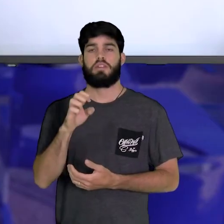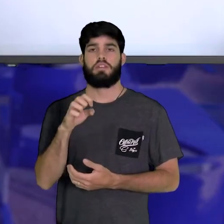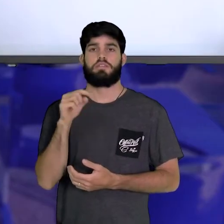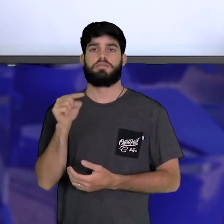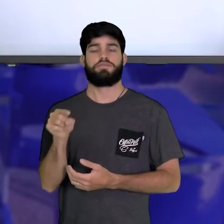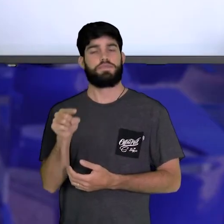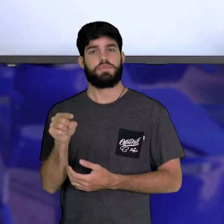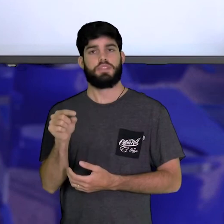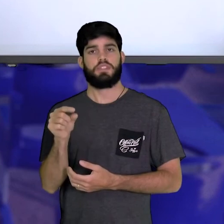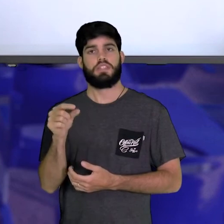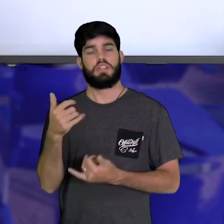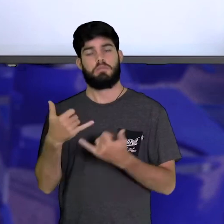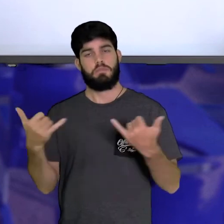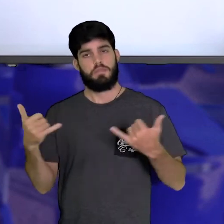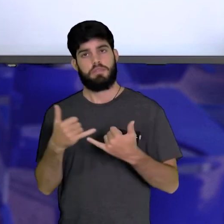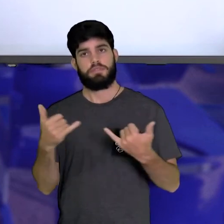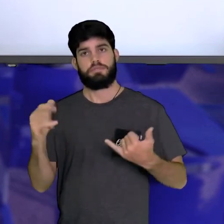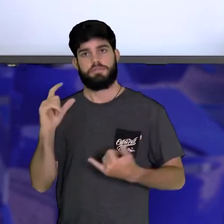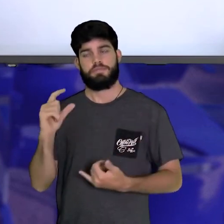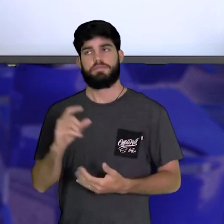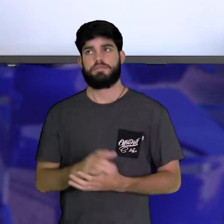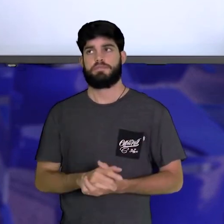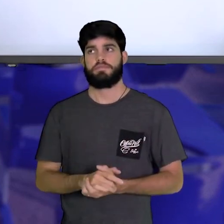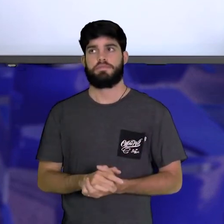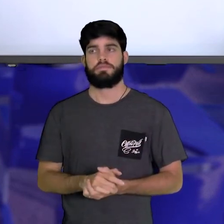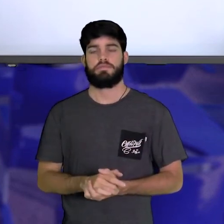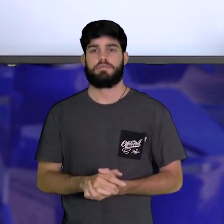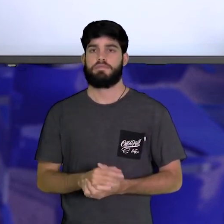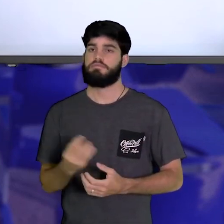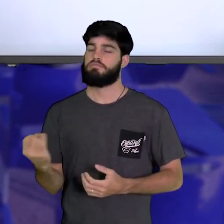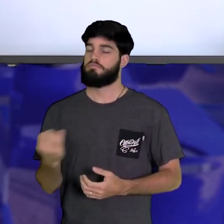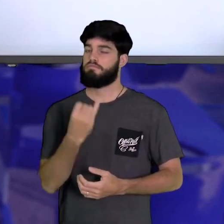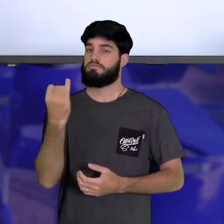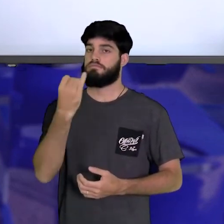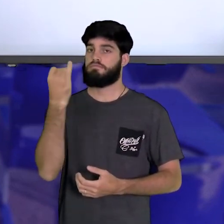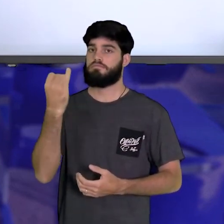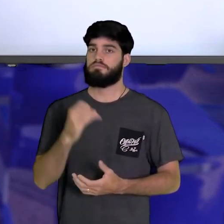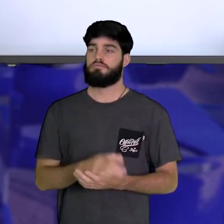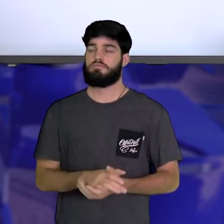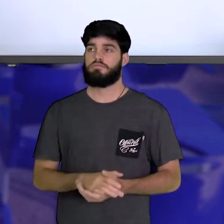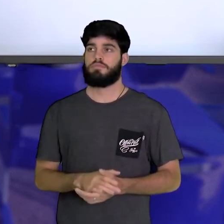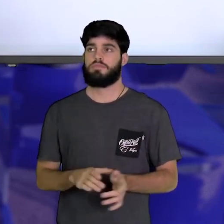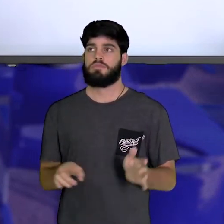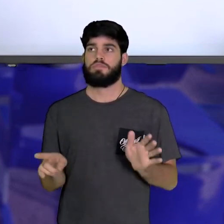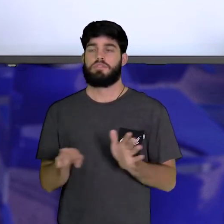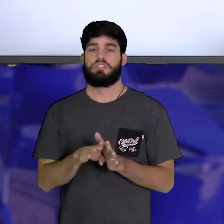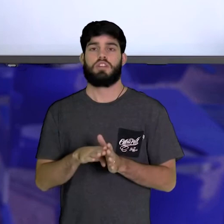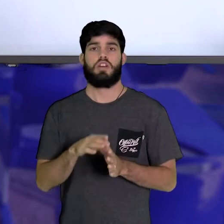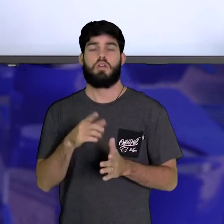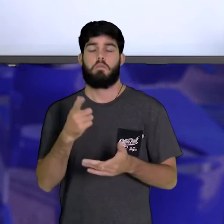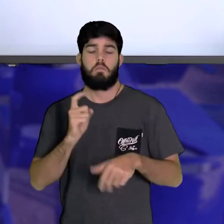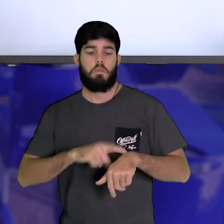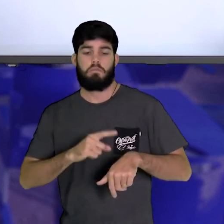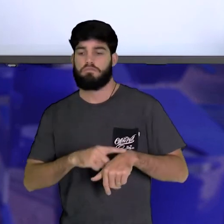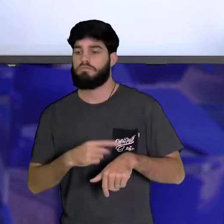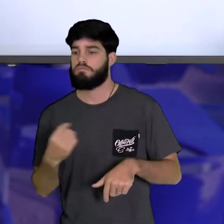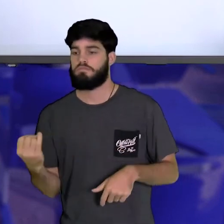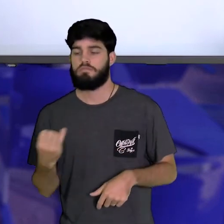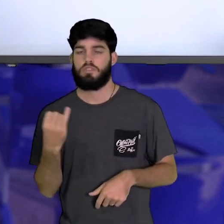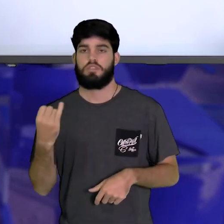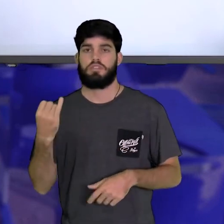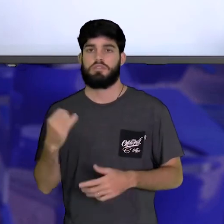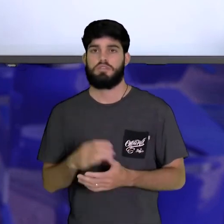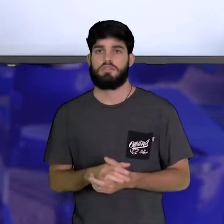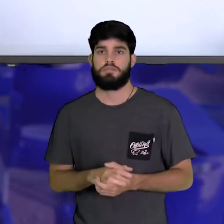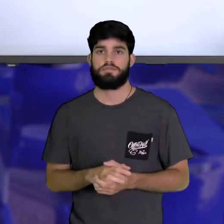Então, quando uma reação é espontânea, isso é importantíssimo, chegamos a um momento crucial aqui da nossa aula,